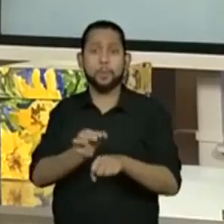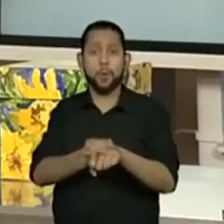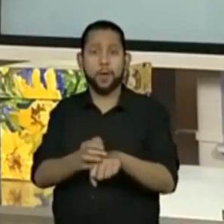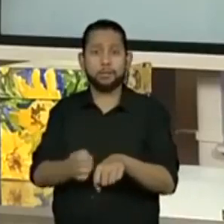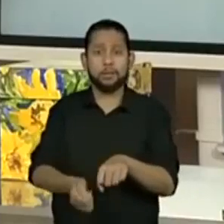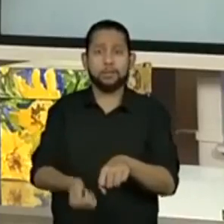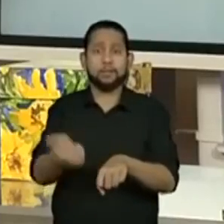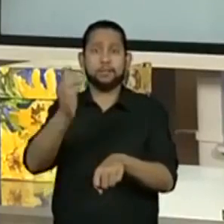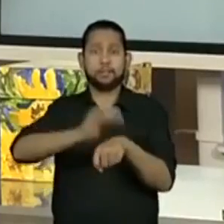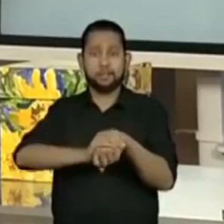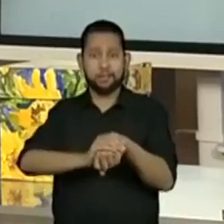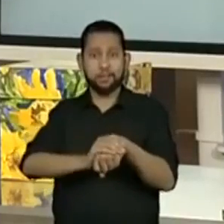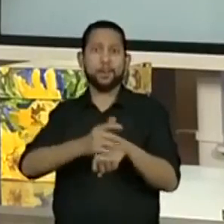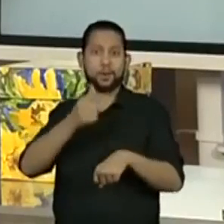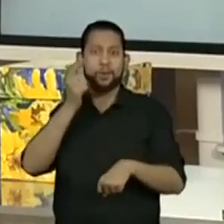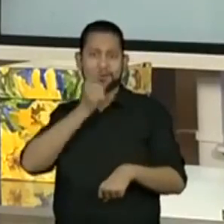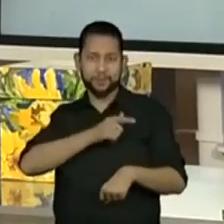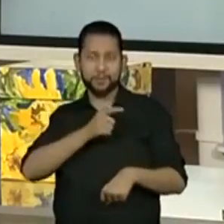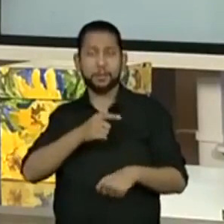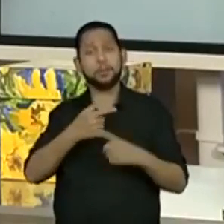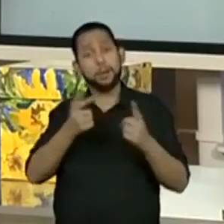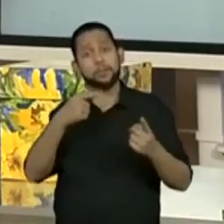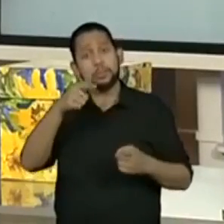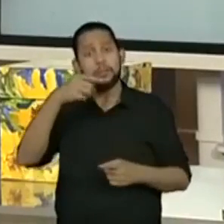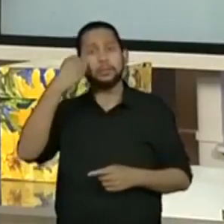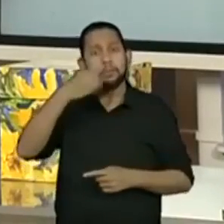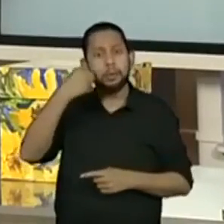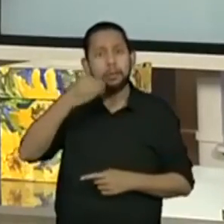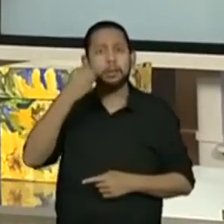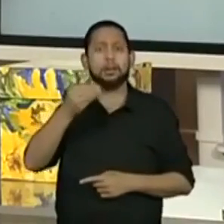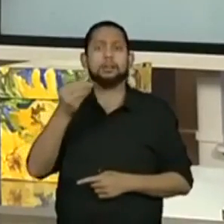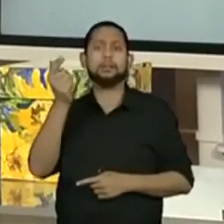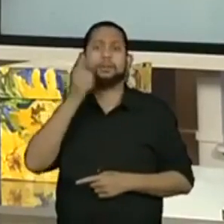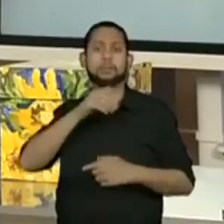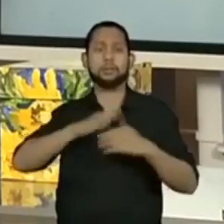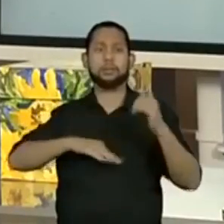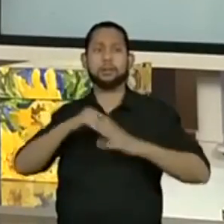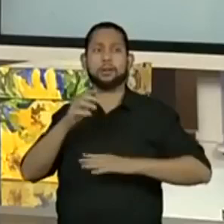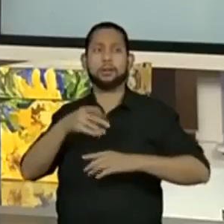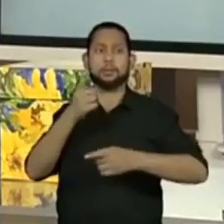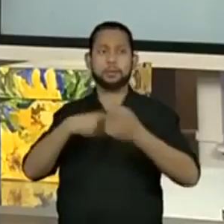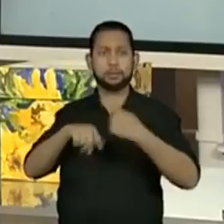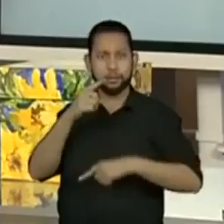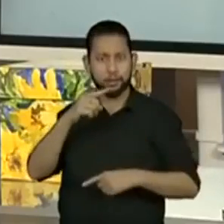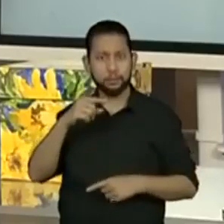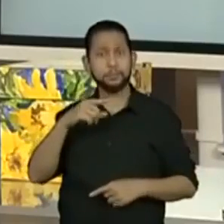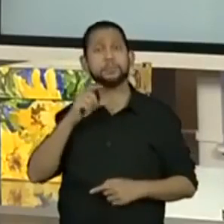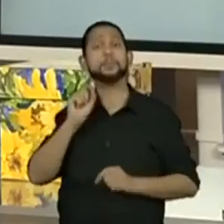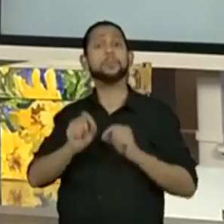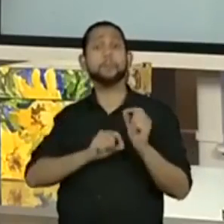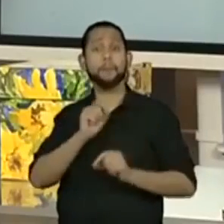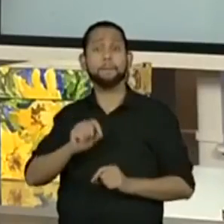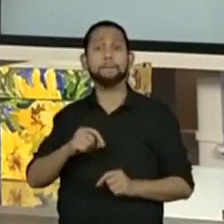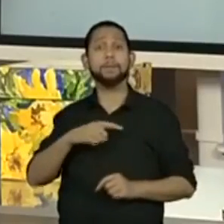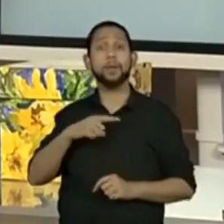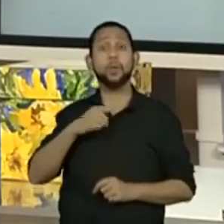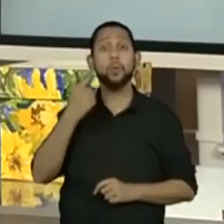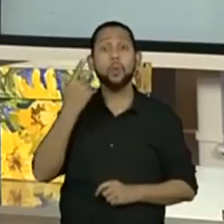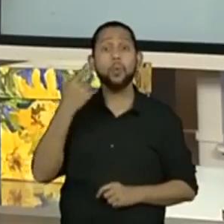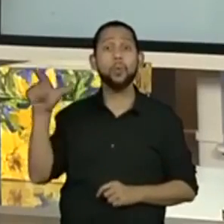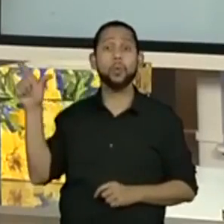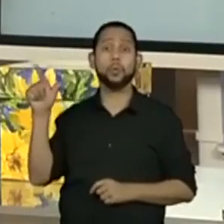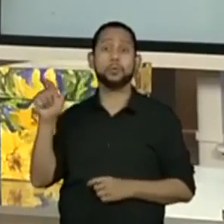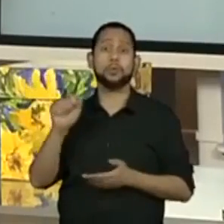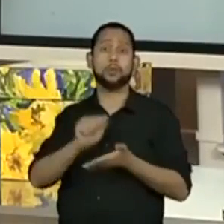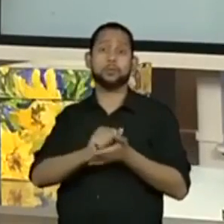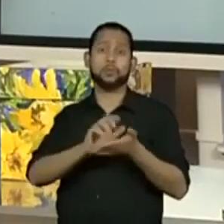para o aluno ter toda aquela experiência e vivenciar toda essa habilidade de probabilidade, que eu trouxe outras atividades para